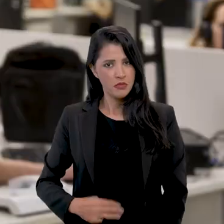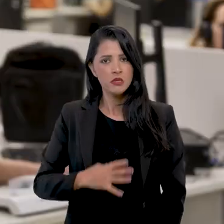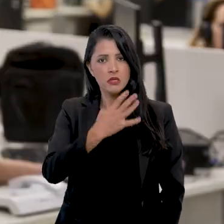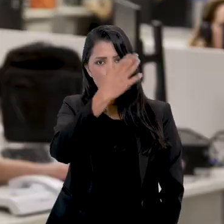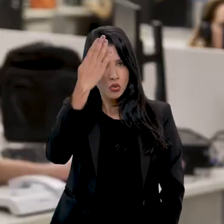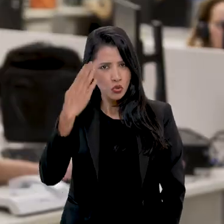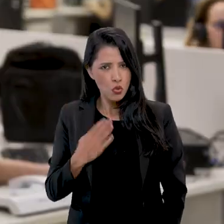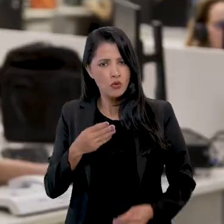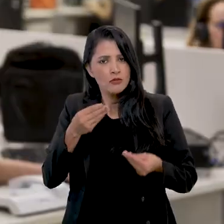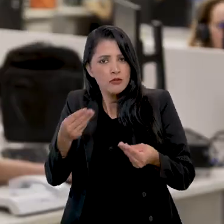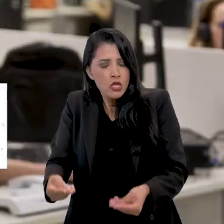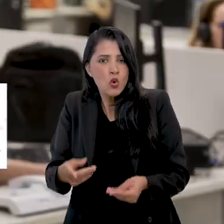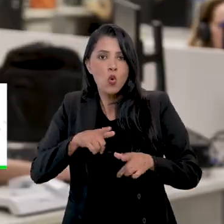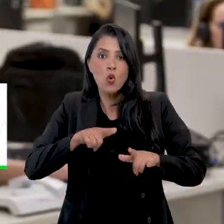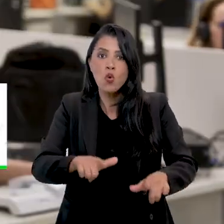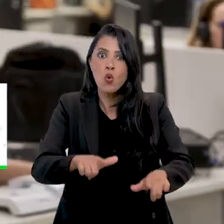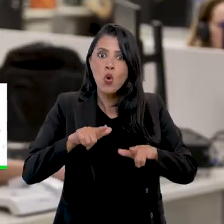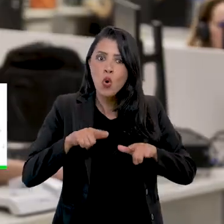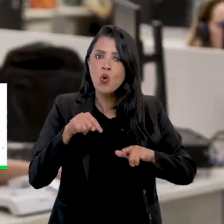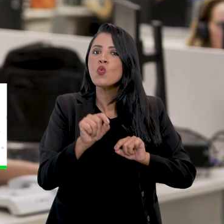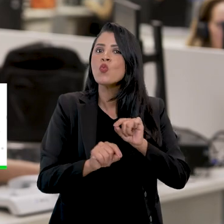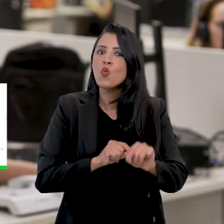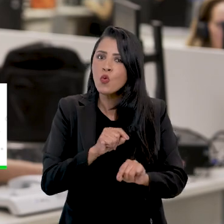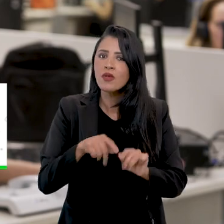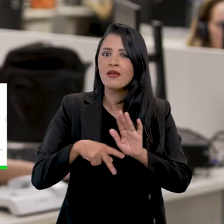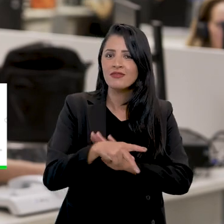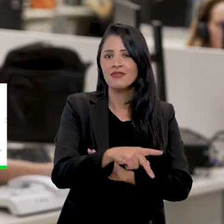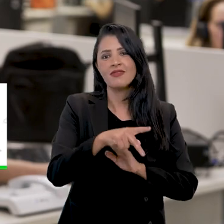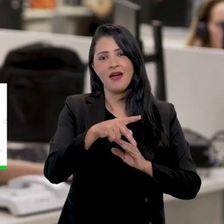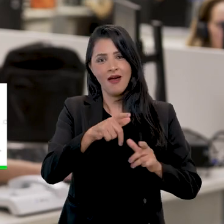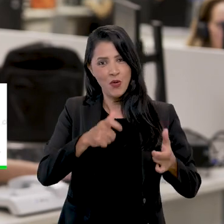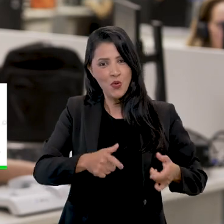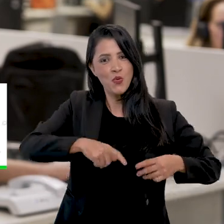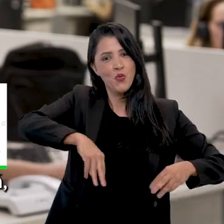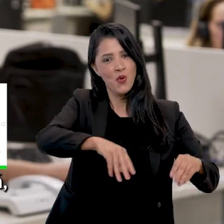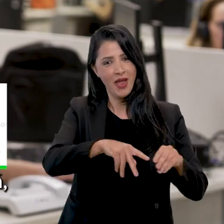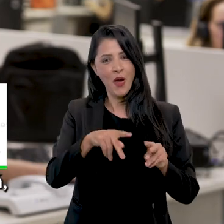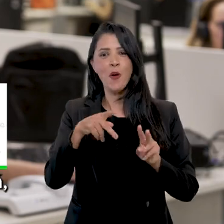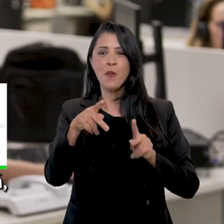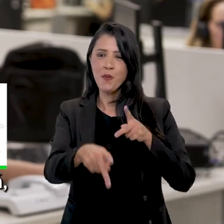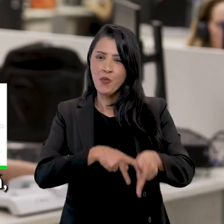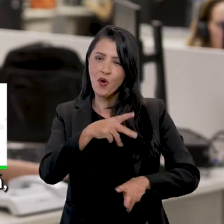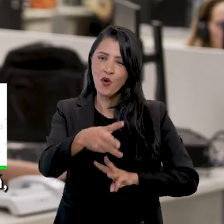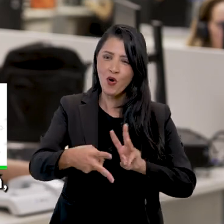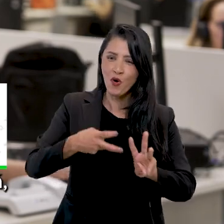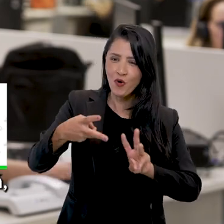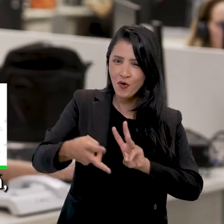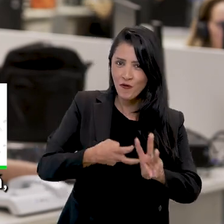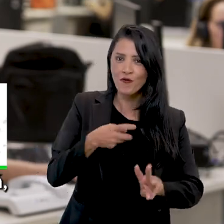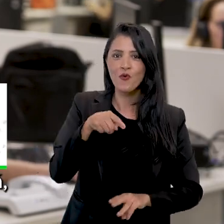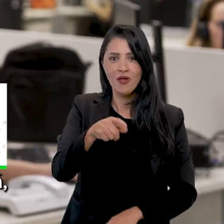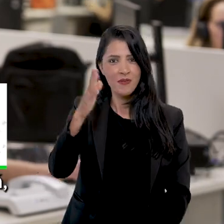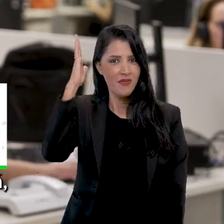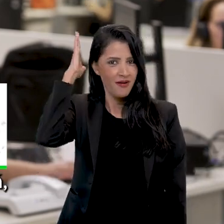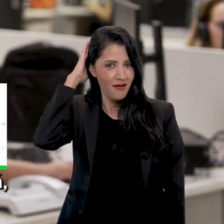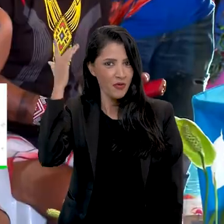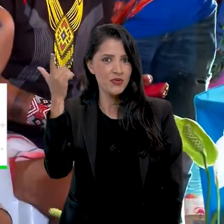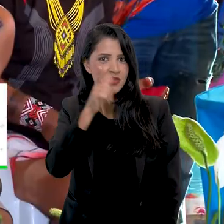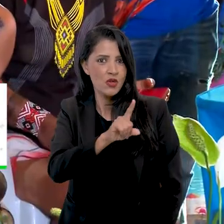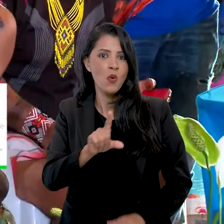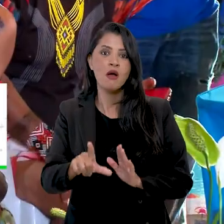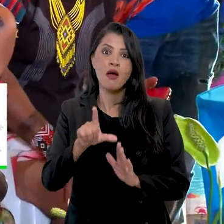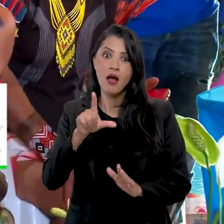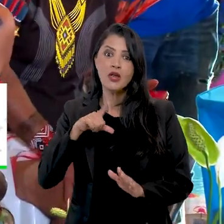A ministra Sônia Guajajara entregou de forma simbólica a titulação da terra aos povos indígenas do Alto Rio Guamá,